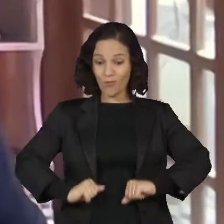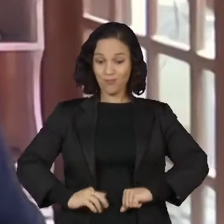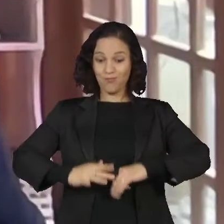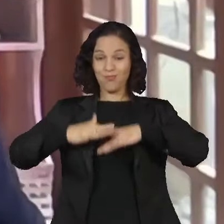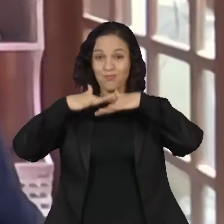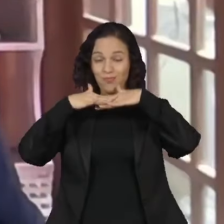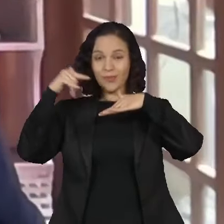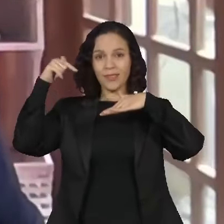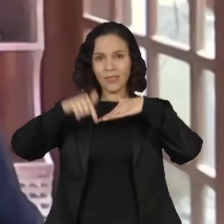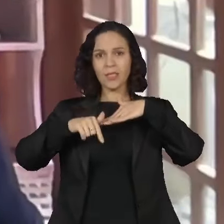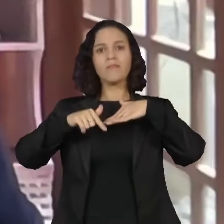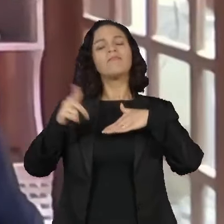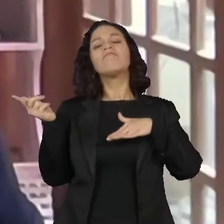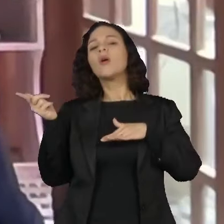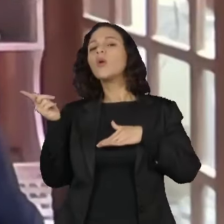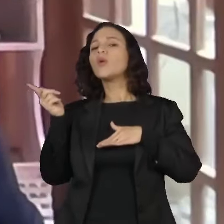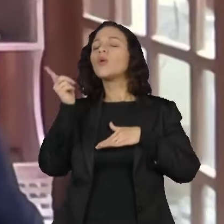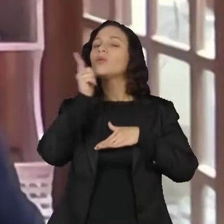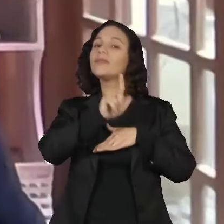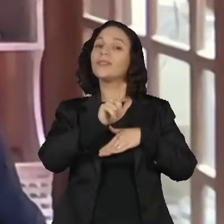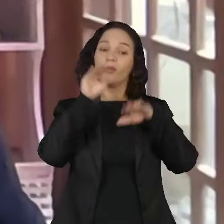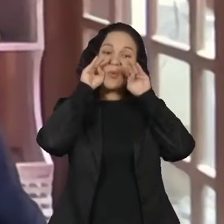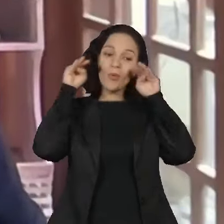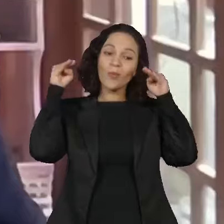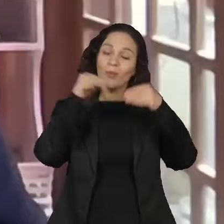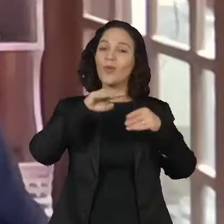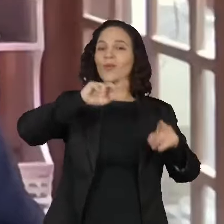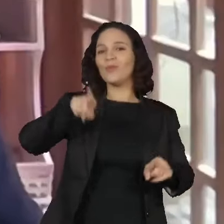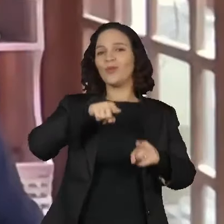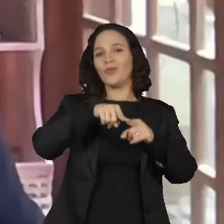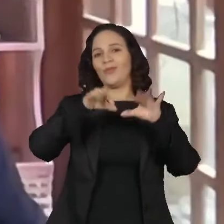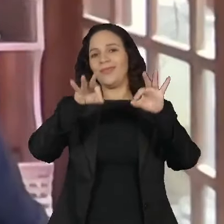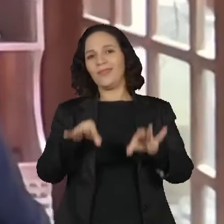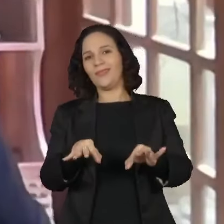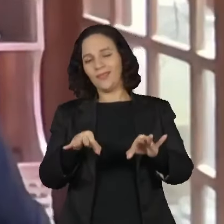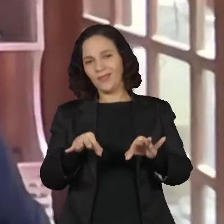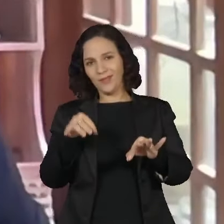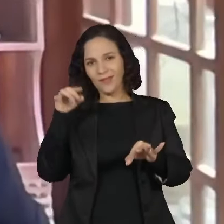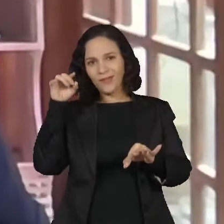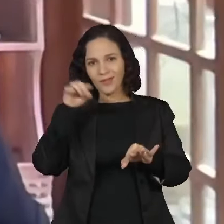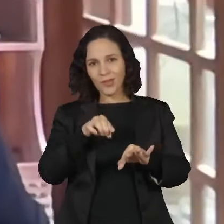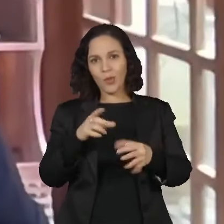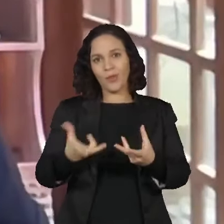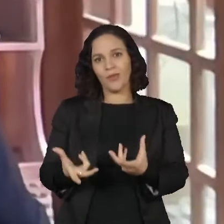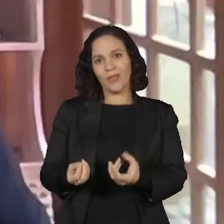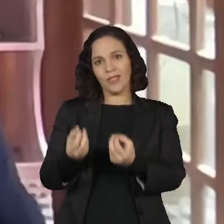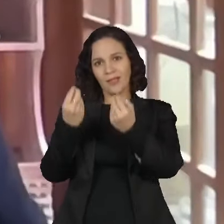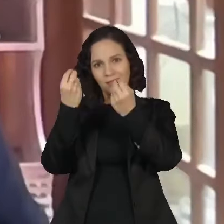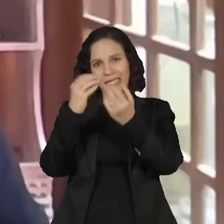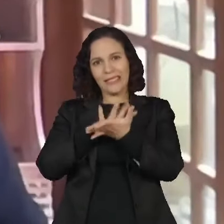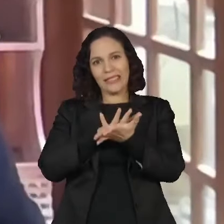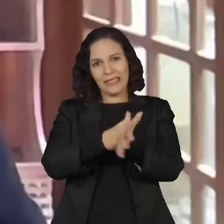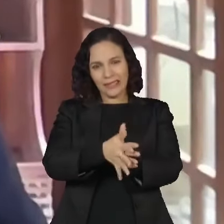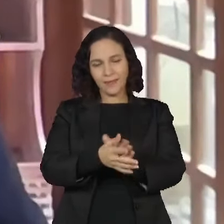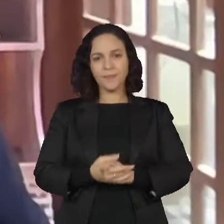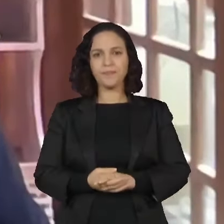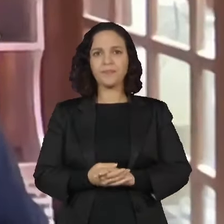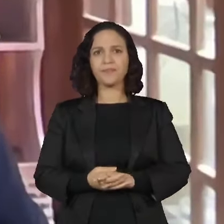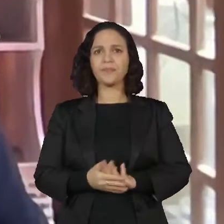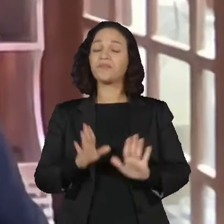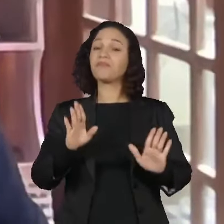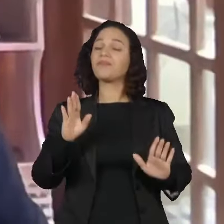imunológico e essa força toda seja direcionado para o tumor, para o câncer. E o que é o